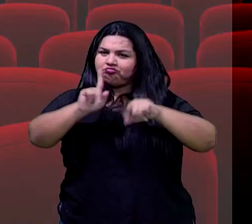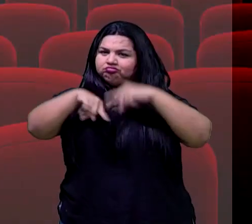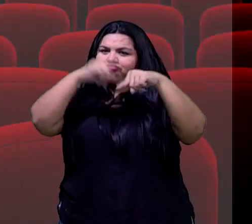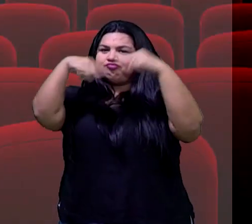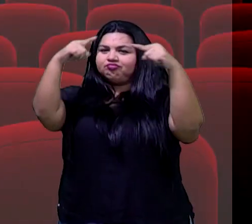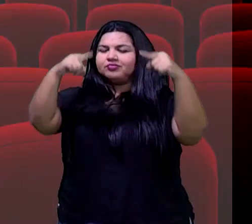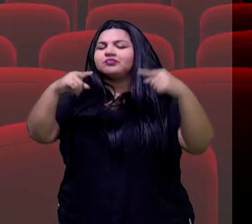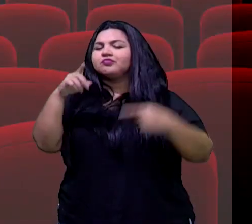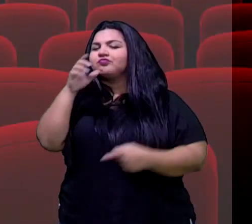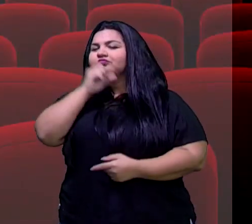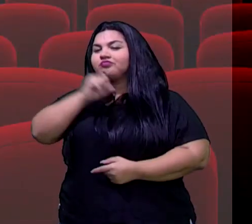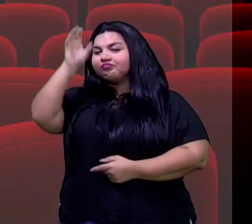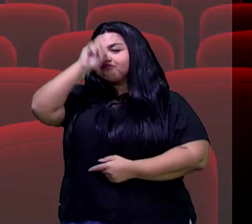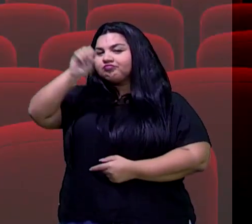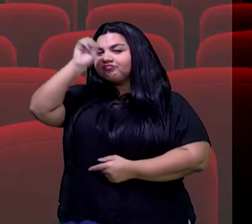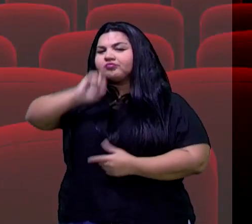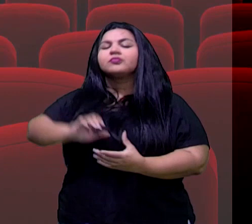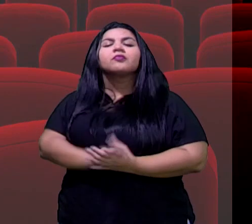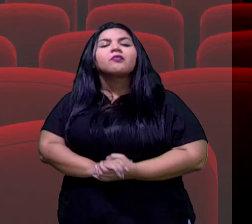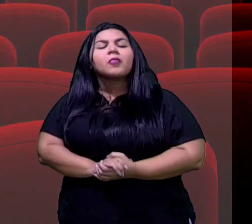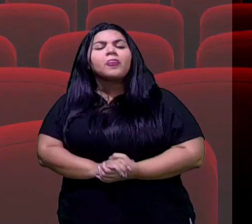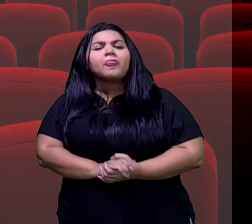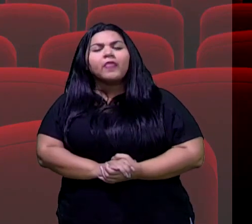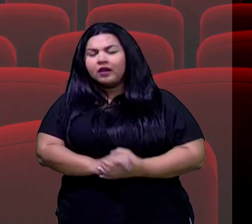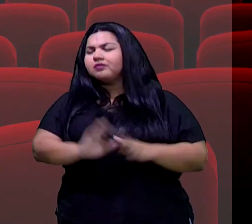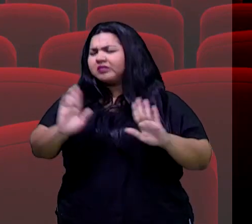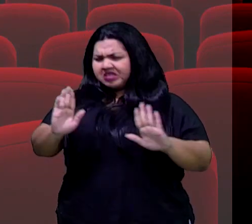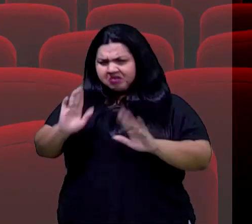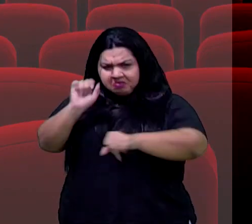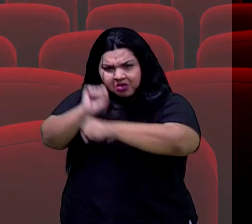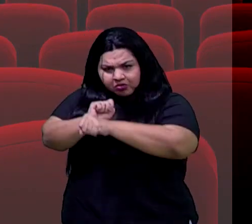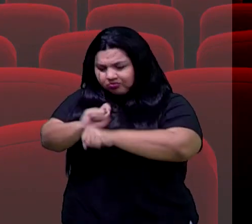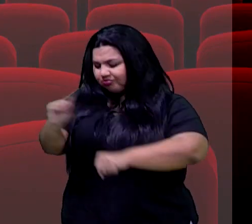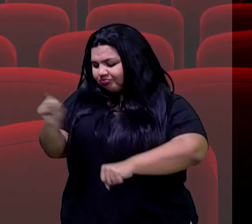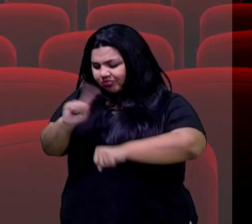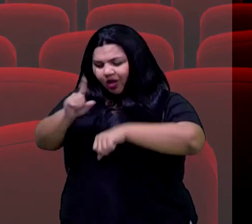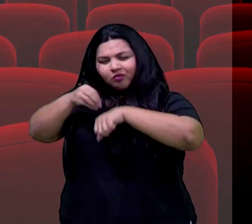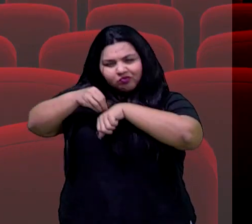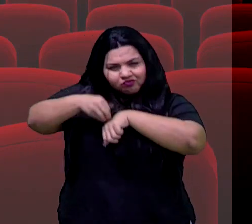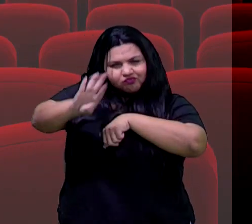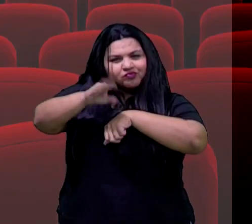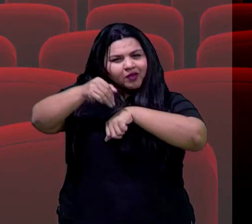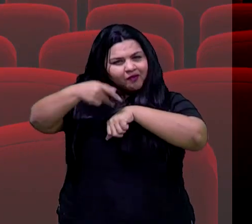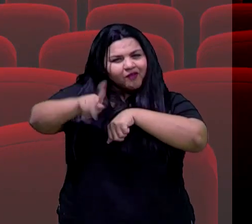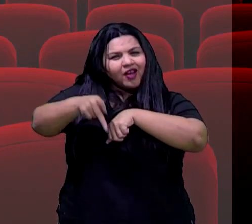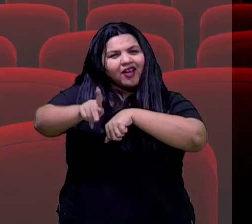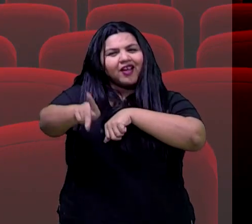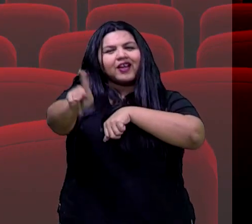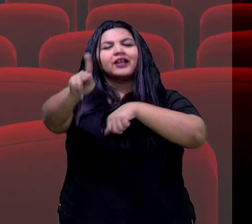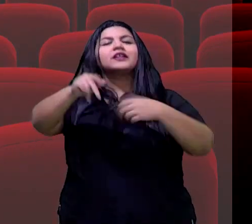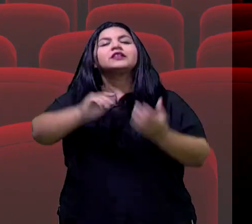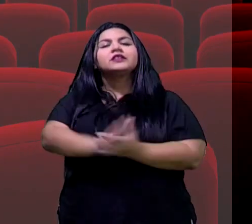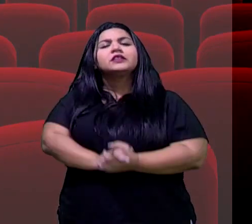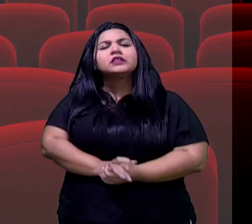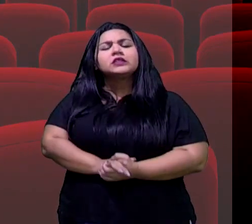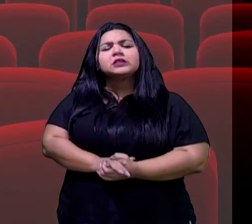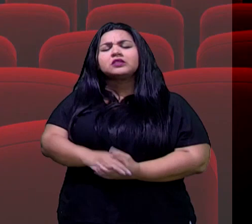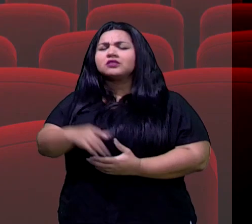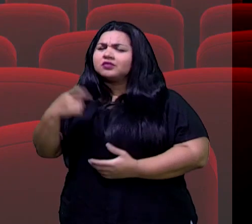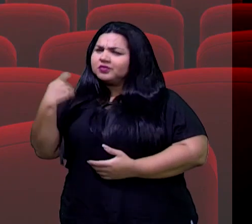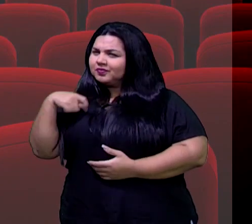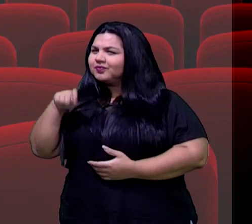não para por aqui. A gente tem mais indicações de filmes. E não podia deixar de falar da língua